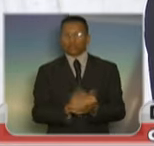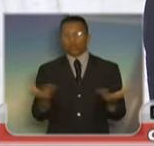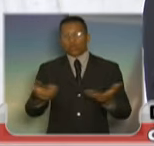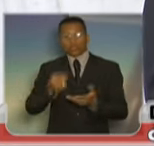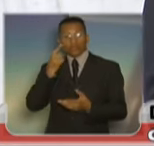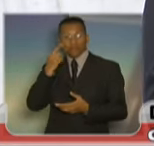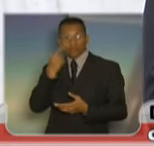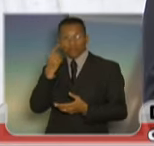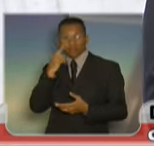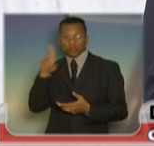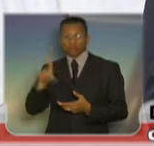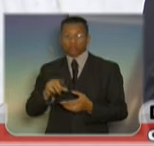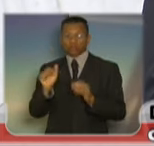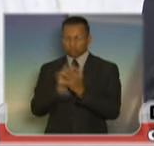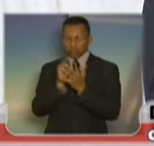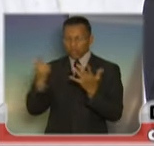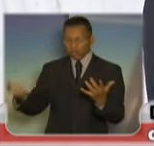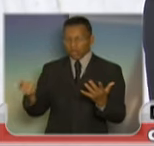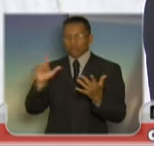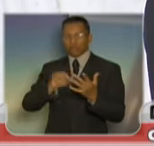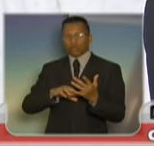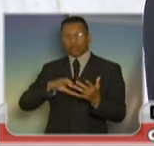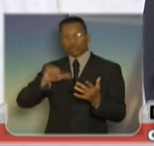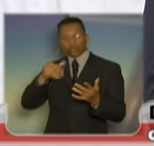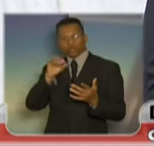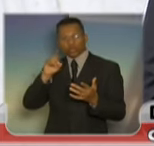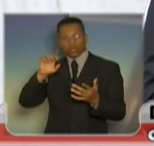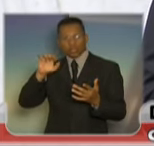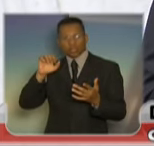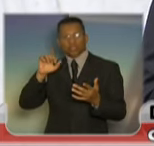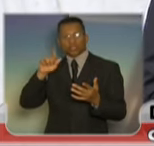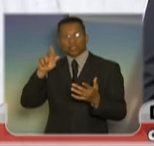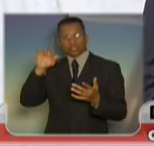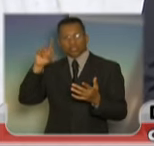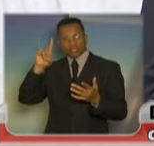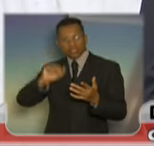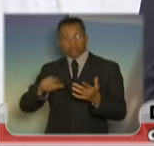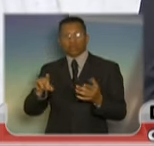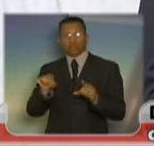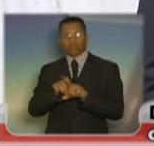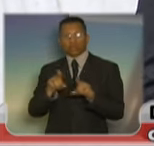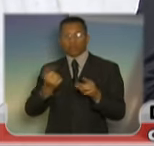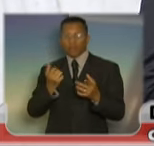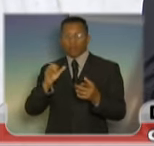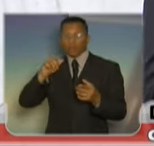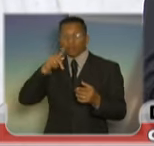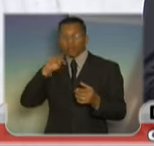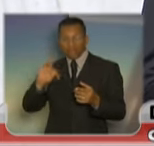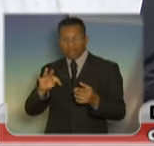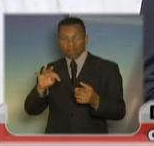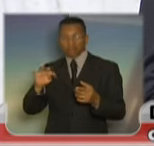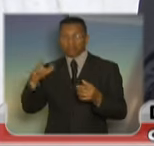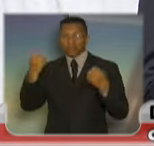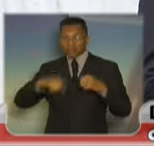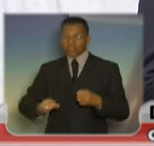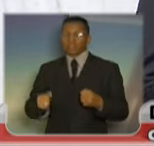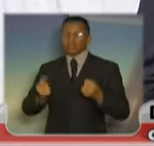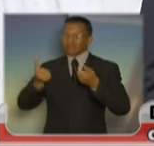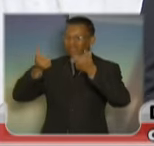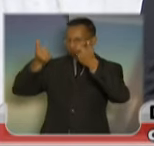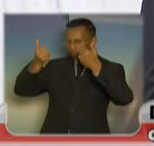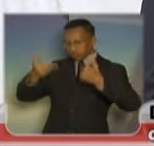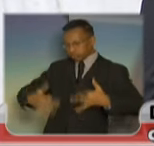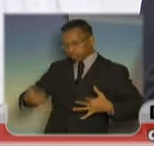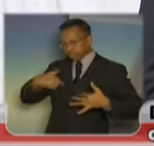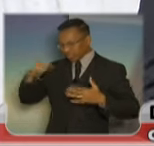PT, o José Dirceu e o Vacari, propondo a leniência para o PT, ou seja, confessar os crimes, pagar